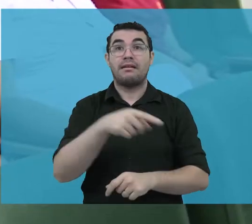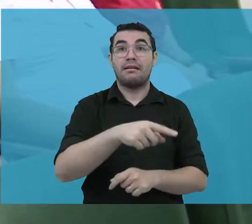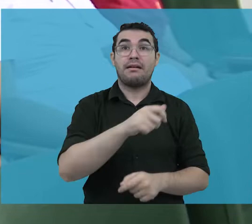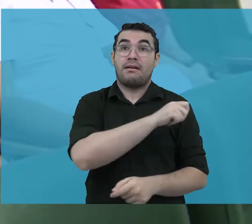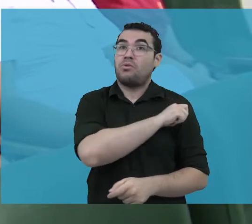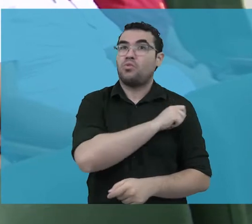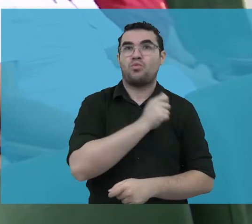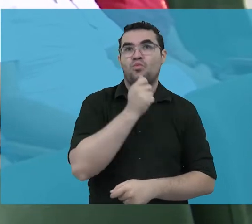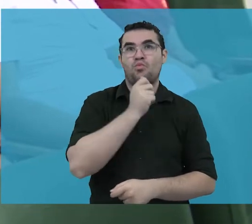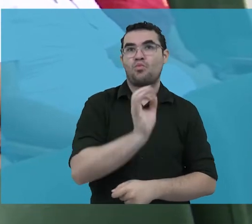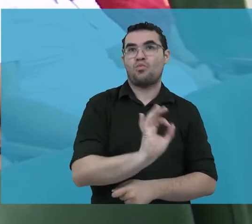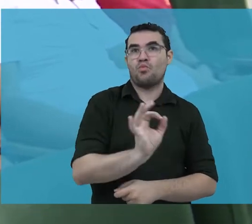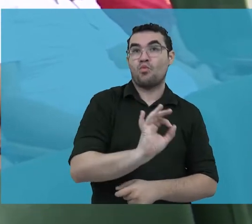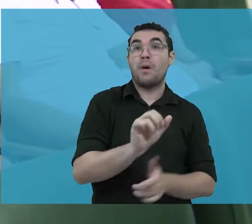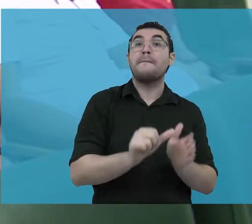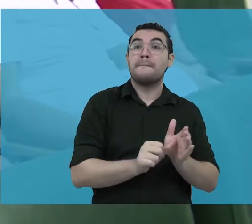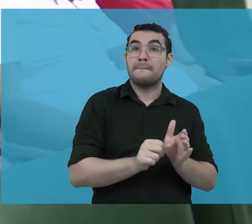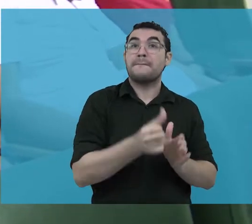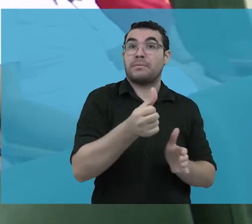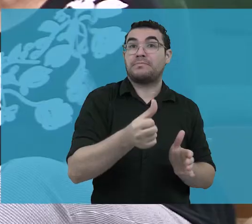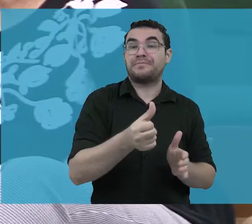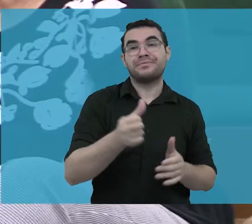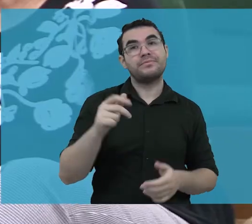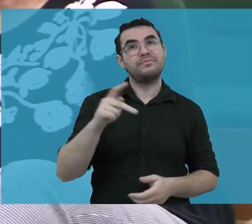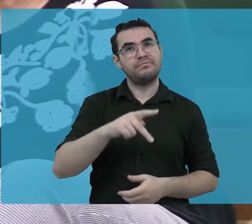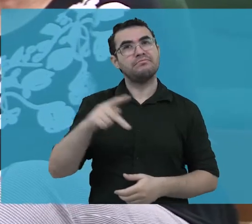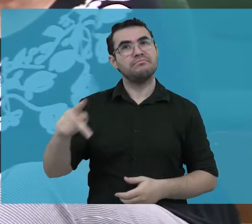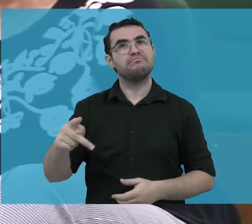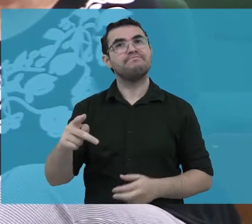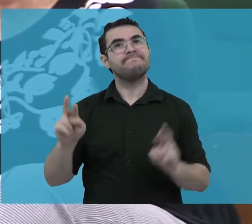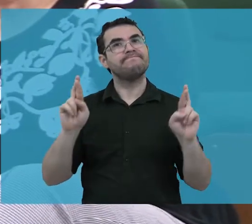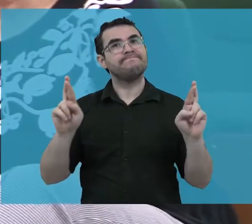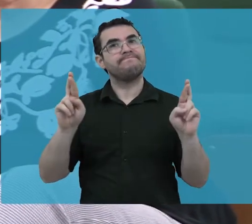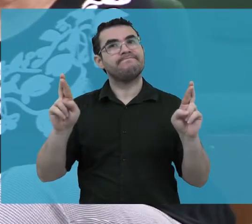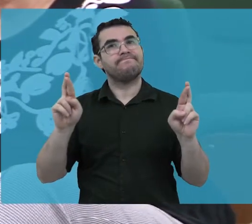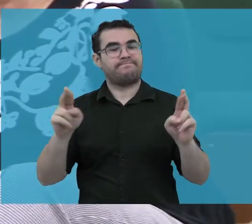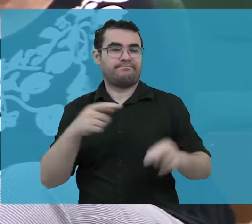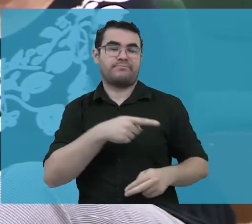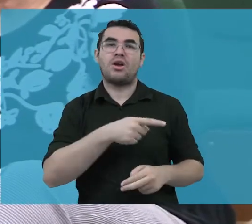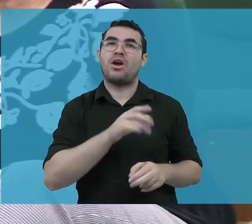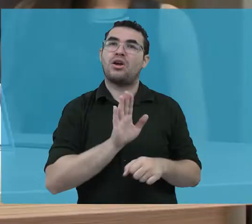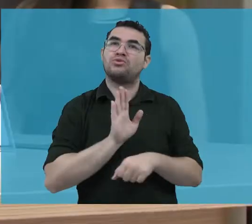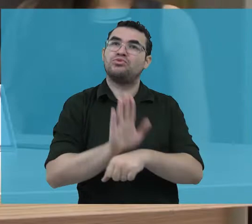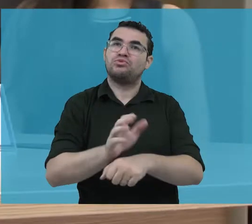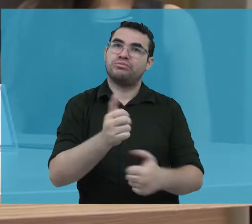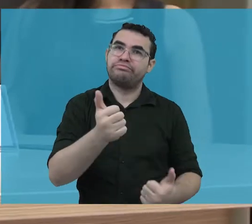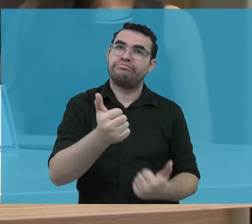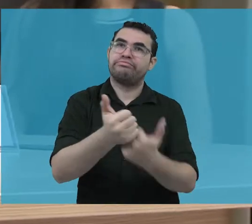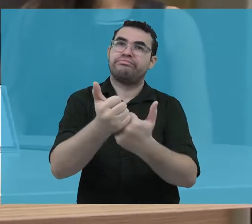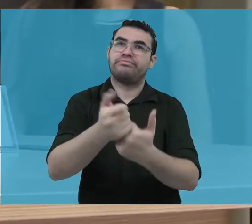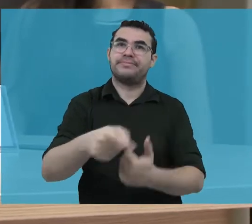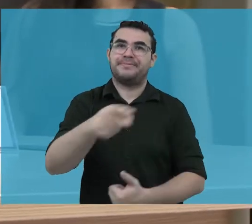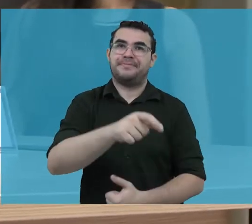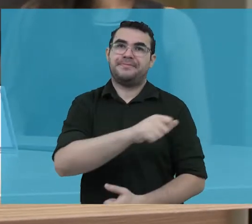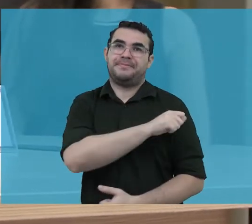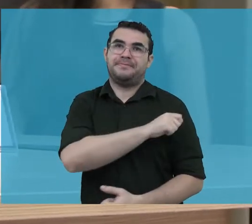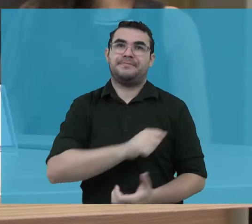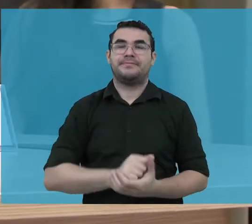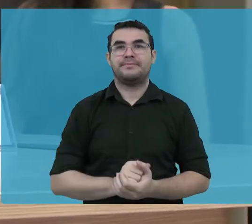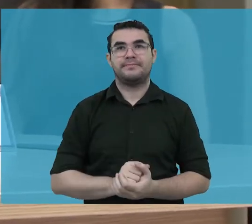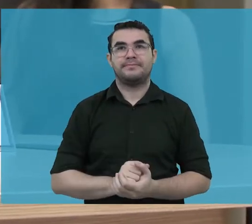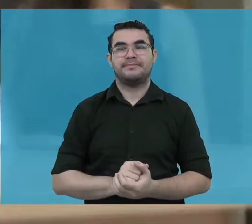exclusivamente para os estudantes na UFC. Professores esperam que seja um bom suporte para a consulta dos alunos,